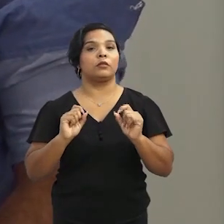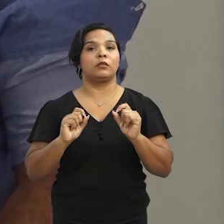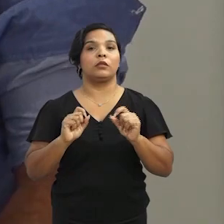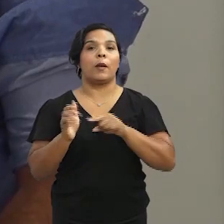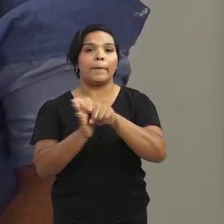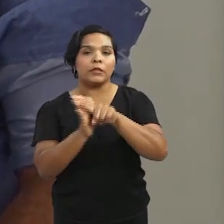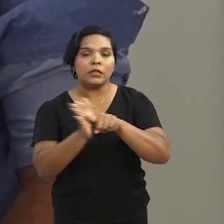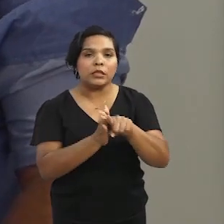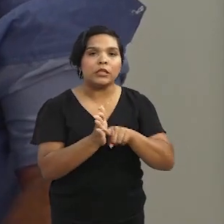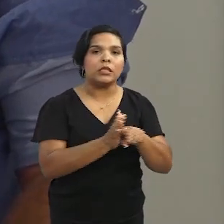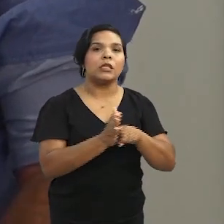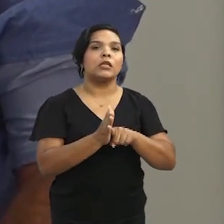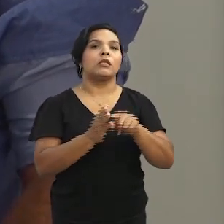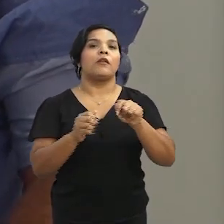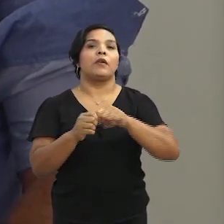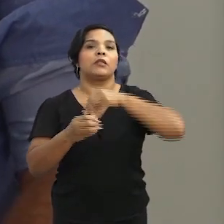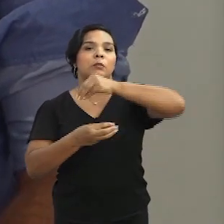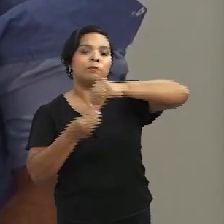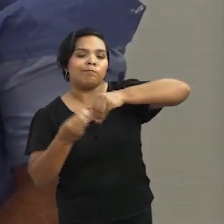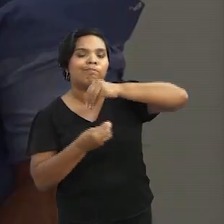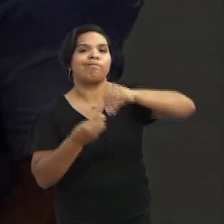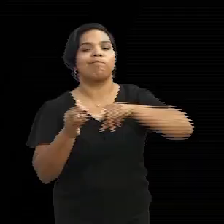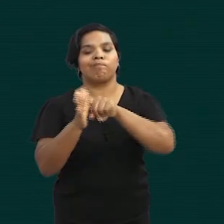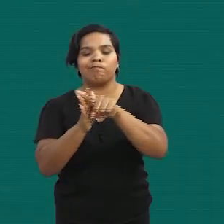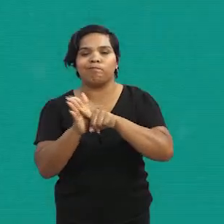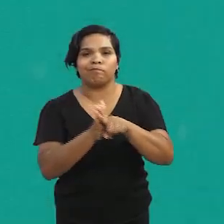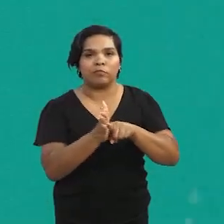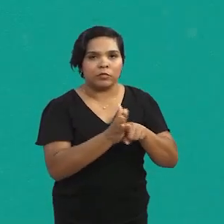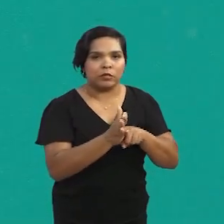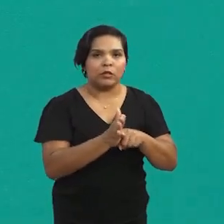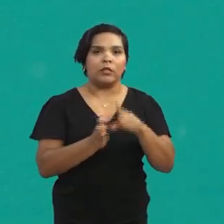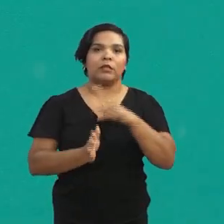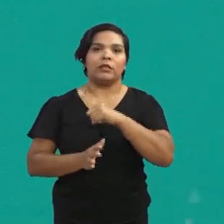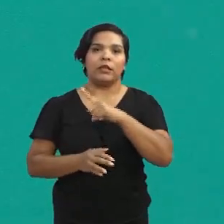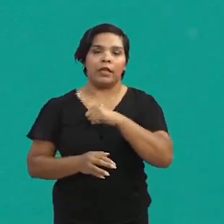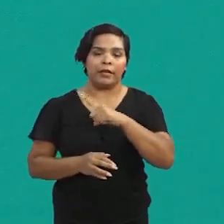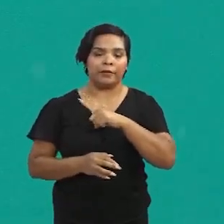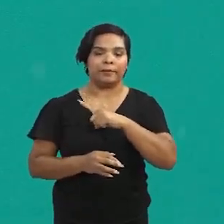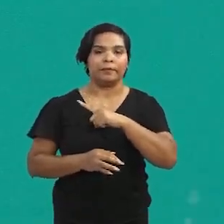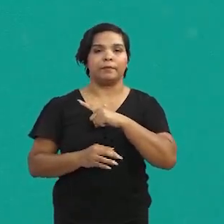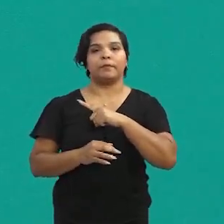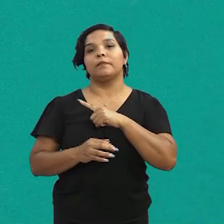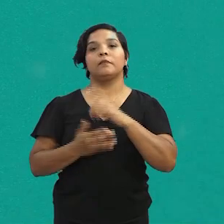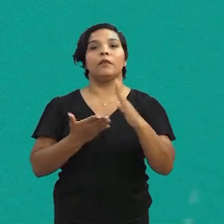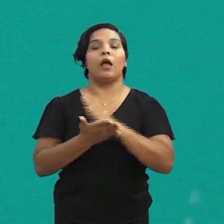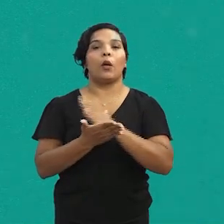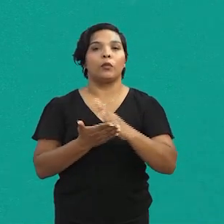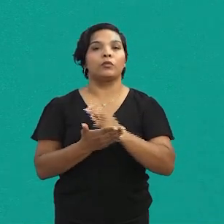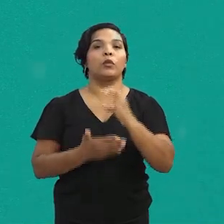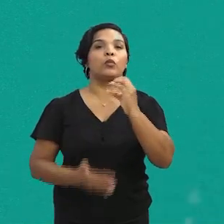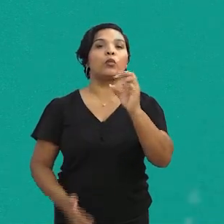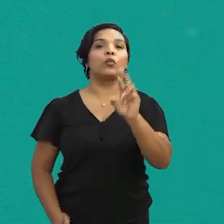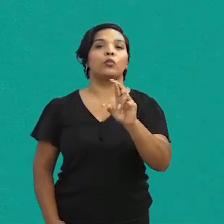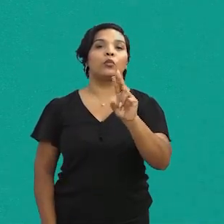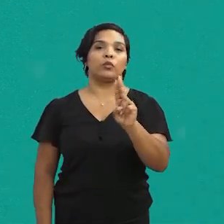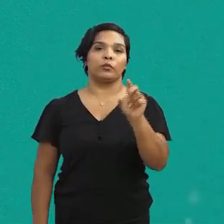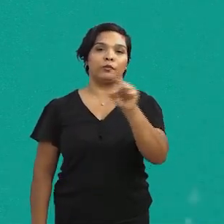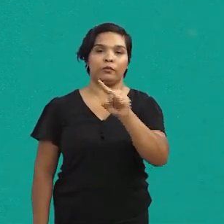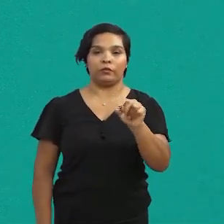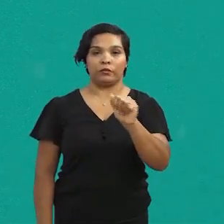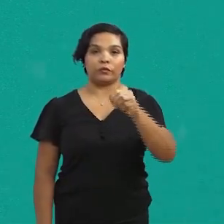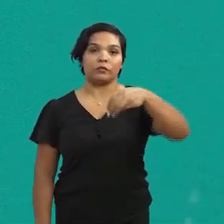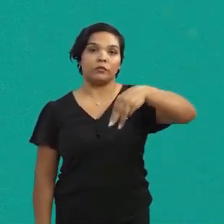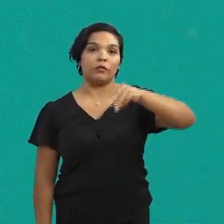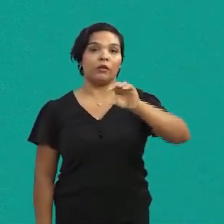de pesquisas ainda sobre algumas cultivadas fazendo cruzamentos, né? A gente tem algumas cruzamentos que já estão